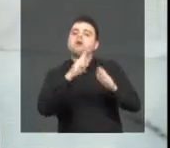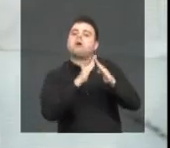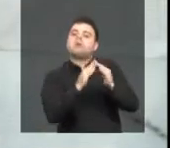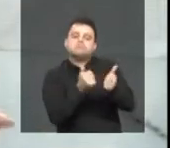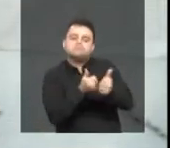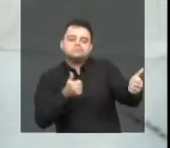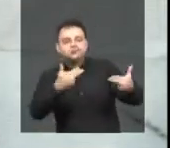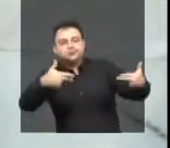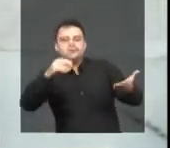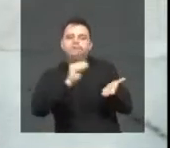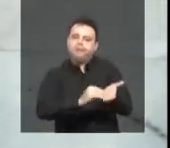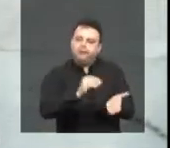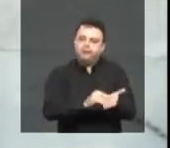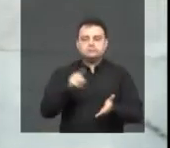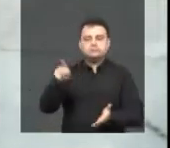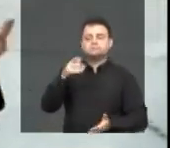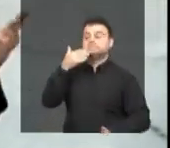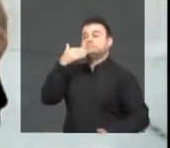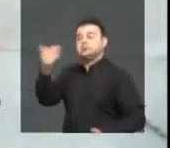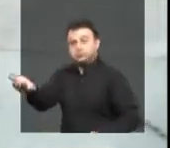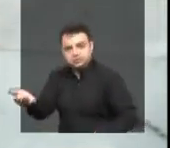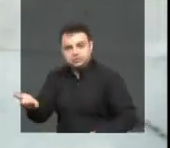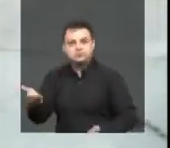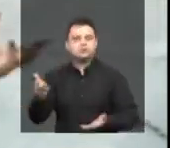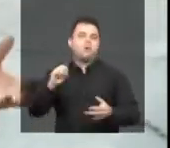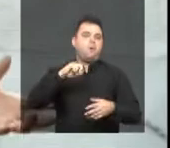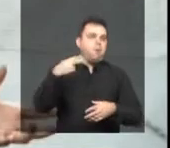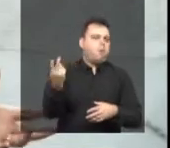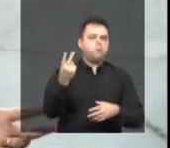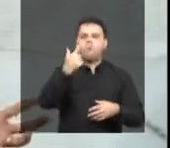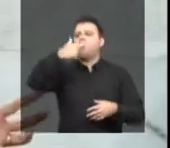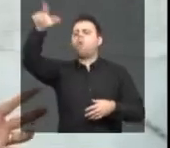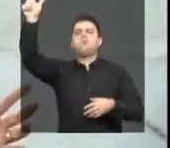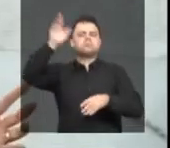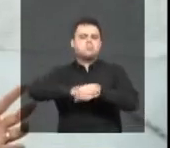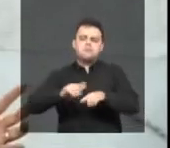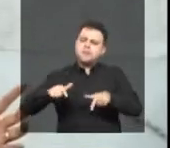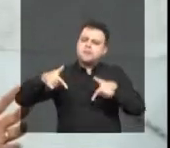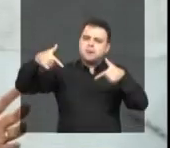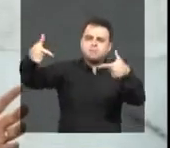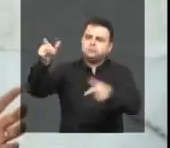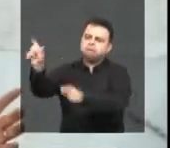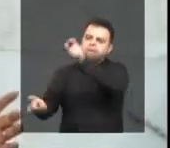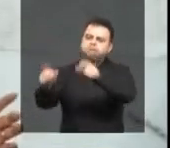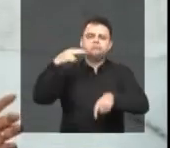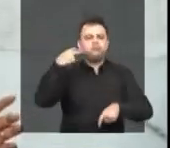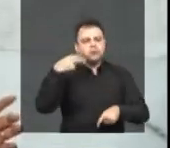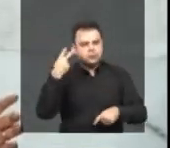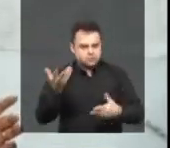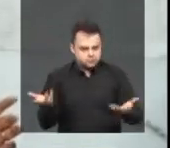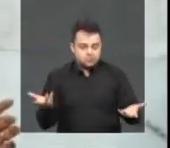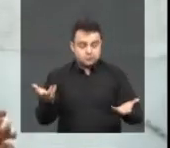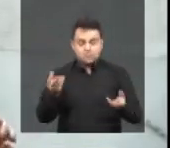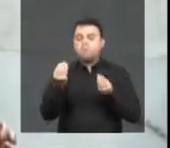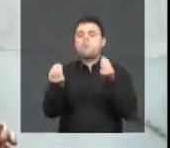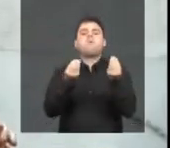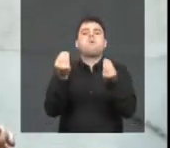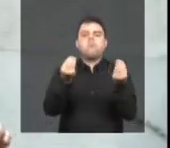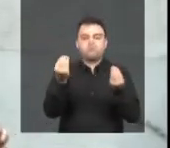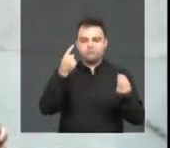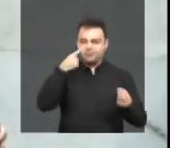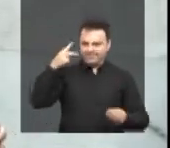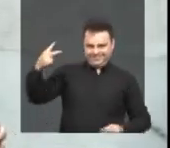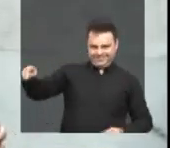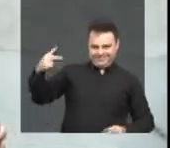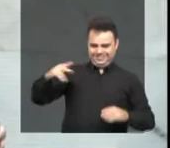de uma melhoria, um ajuste aí no seu bairro, na sua rua, ou entende que a população pode ser beneficiada com alguma ação intermediada pelo poder